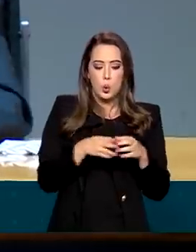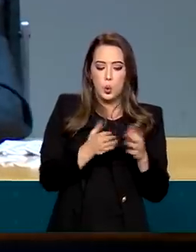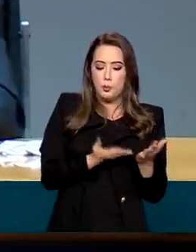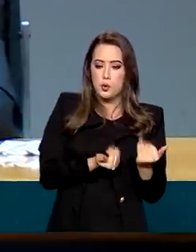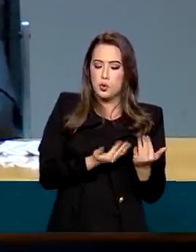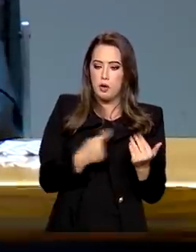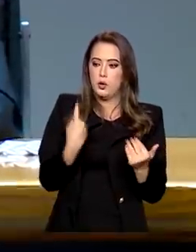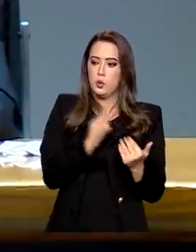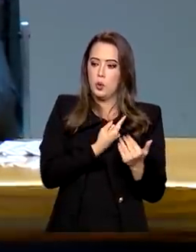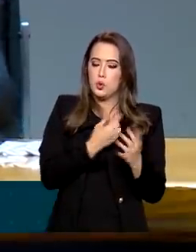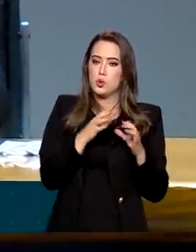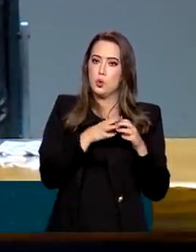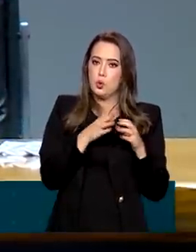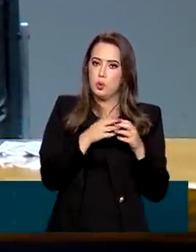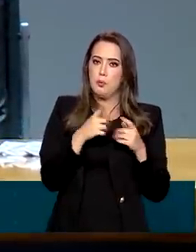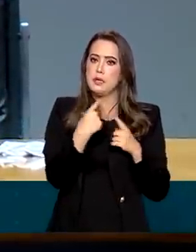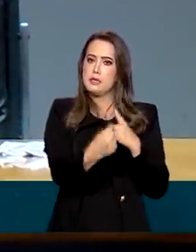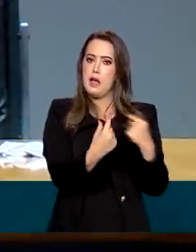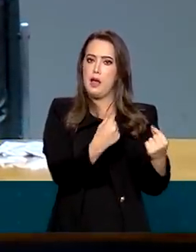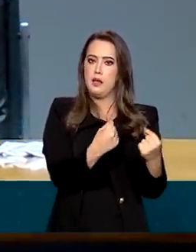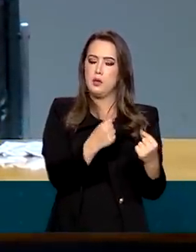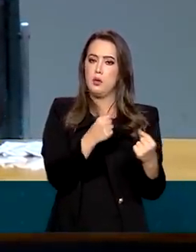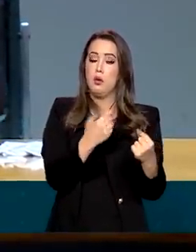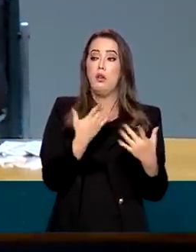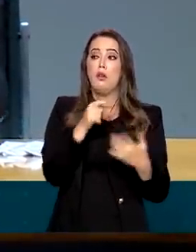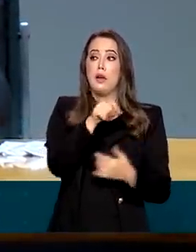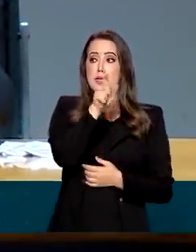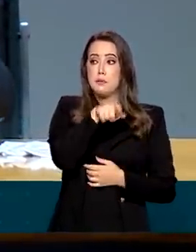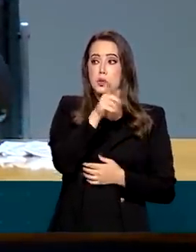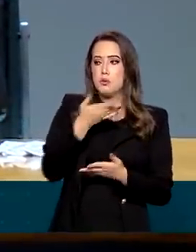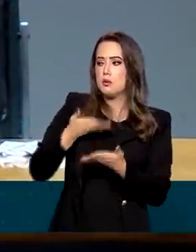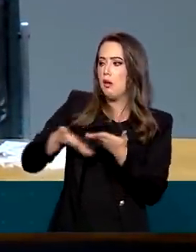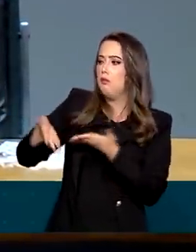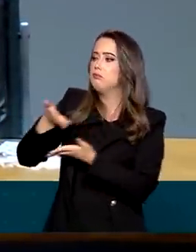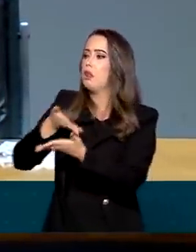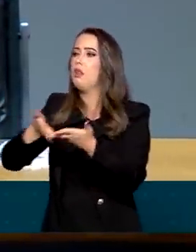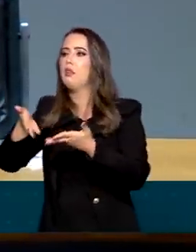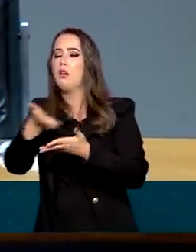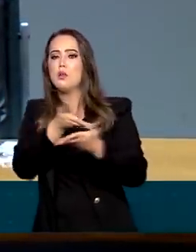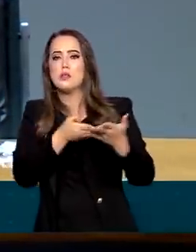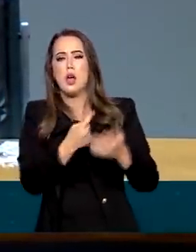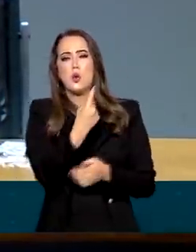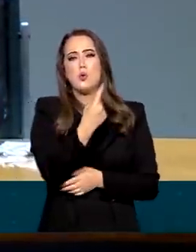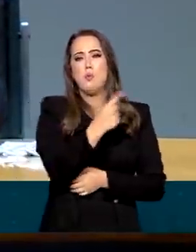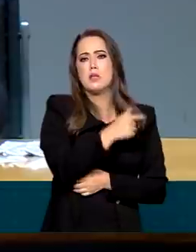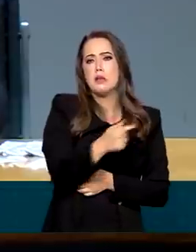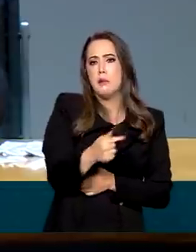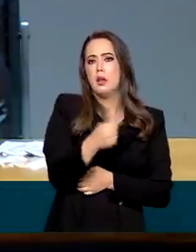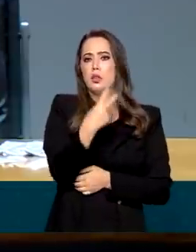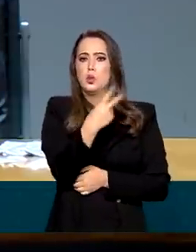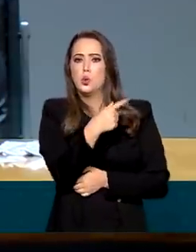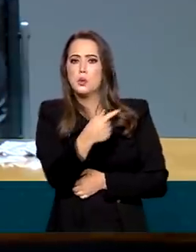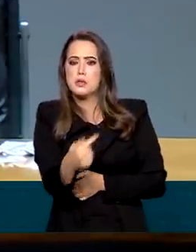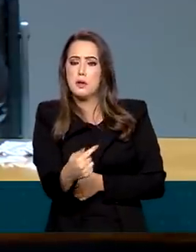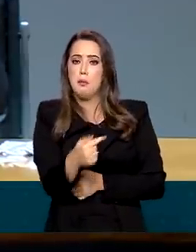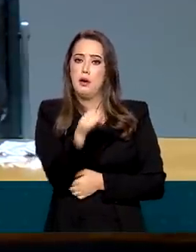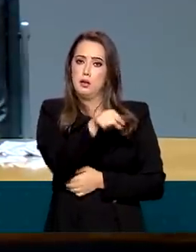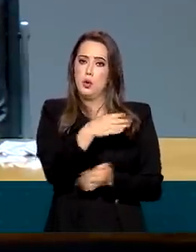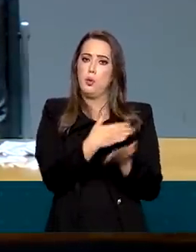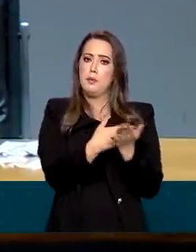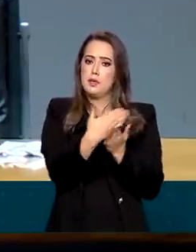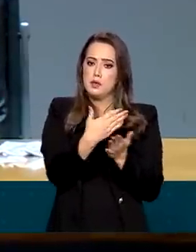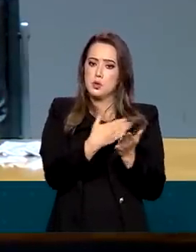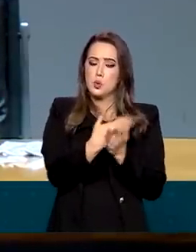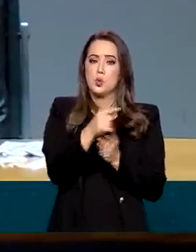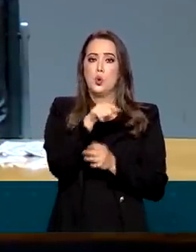saindo foram os negociadores, eles negociaram aí uma semana, duas semanas, a PEC dos Precatórios nasceu lá na casa do